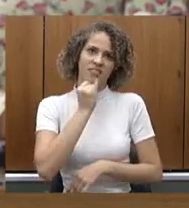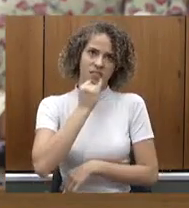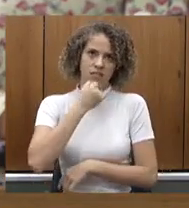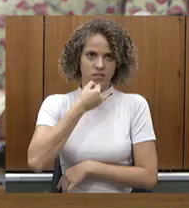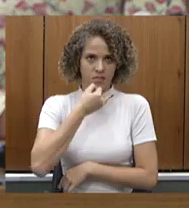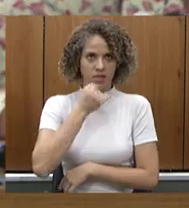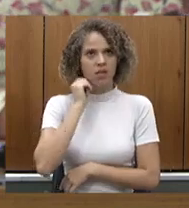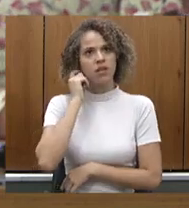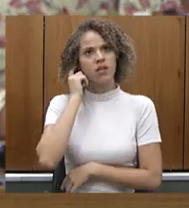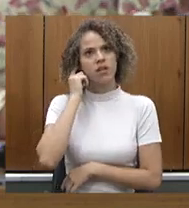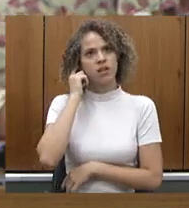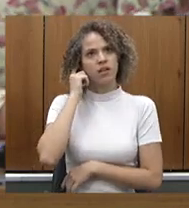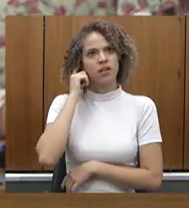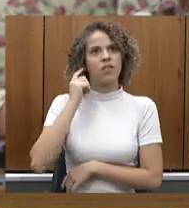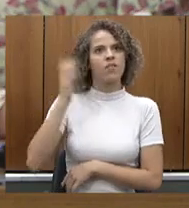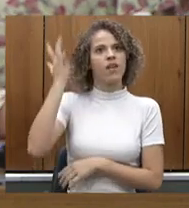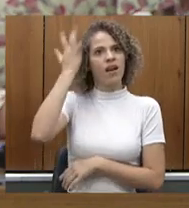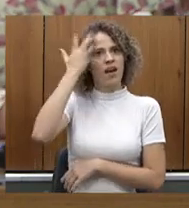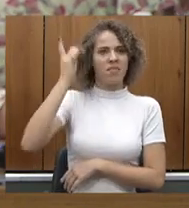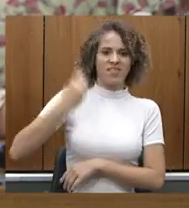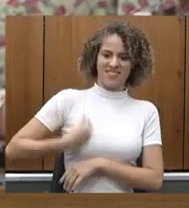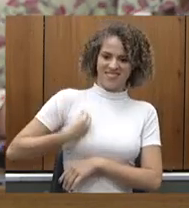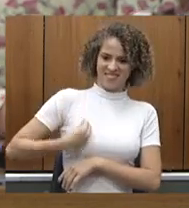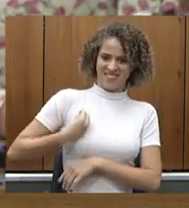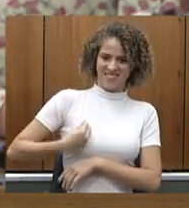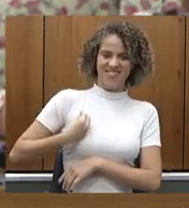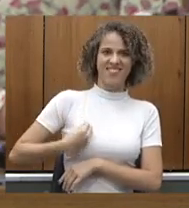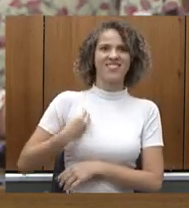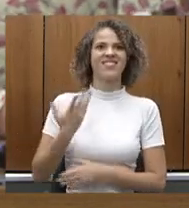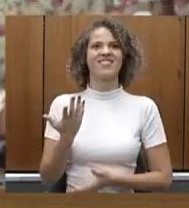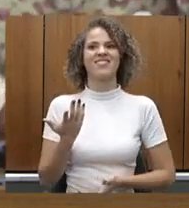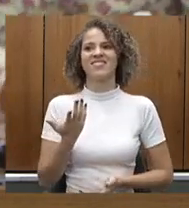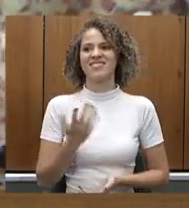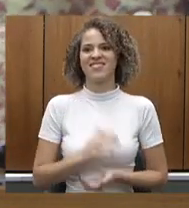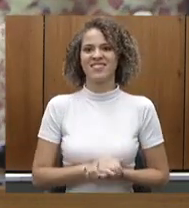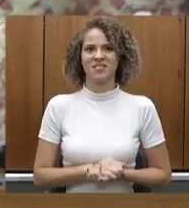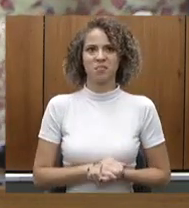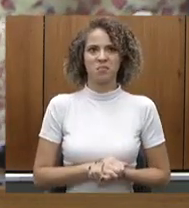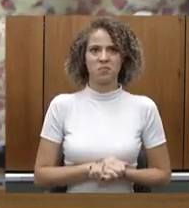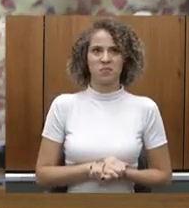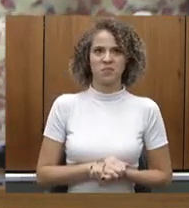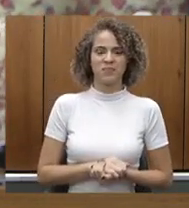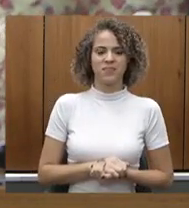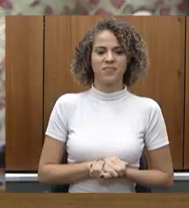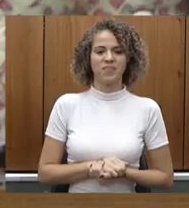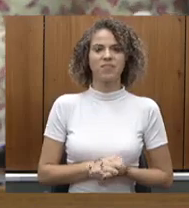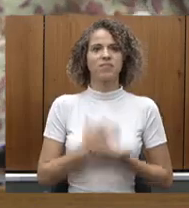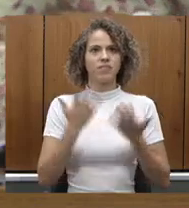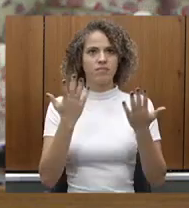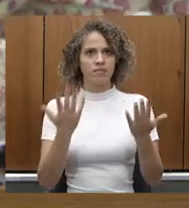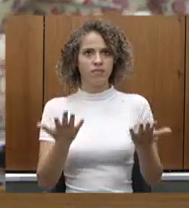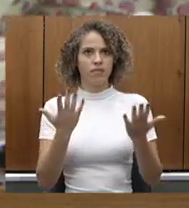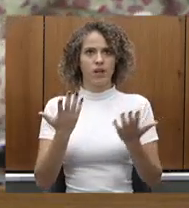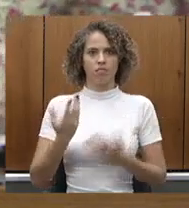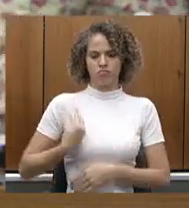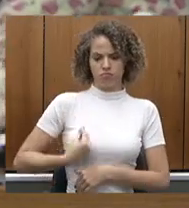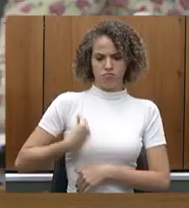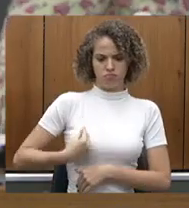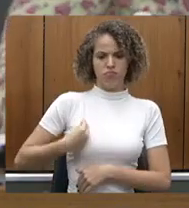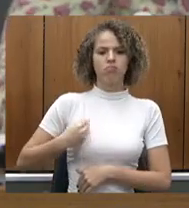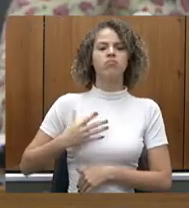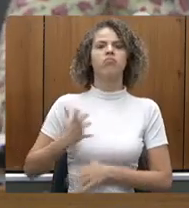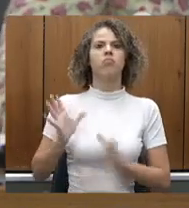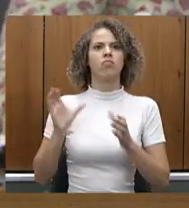amanhã não teremos folga mas dizer da alegria de estar aqui participando desta comissão